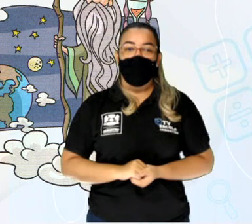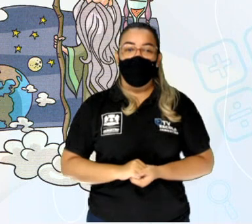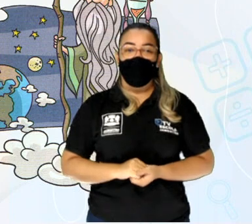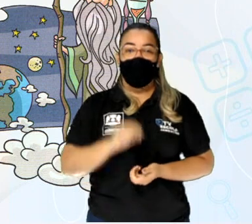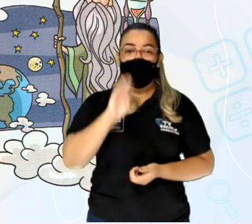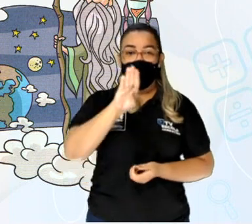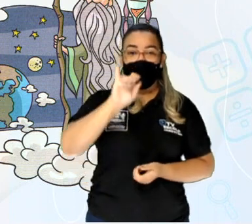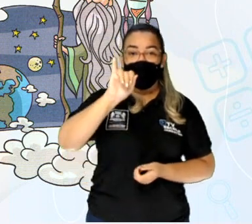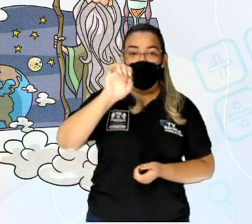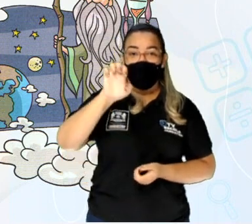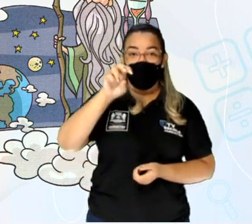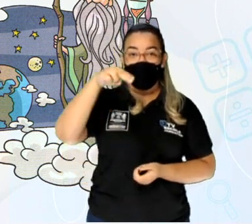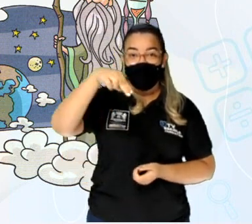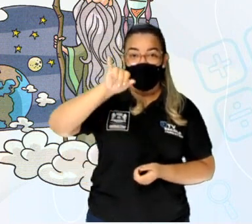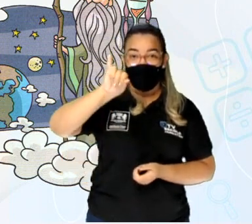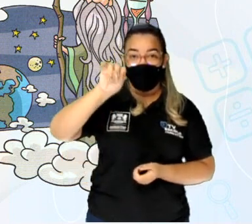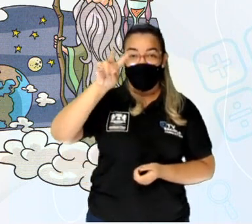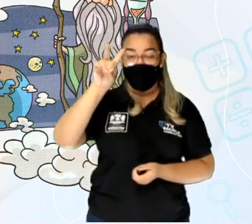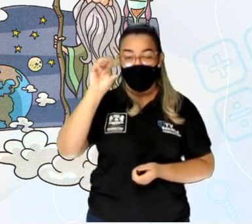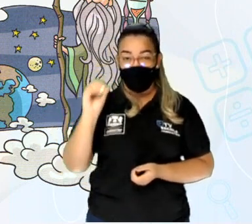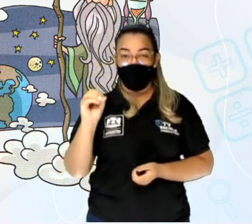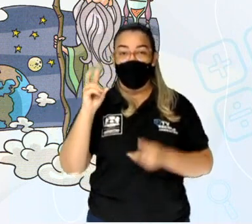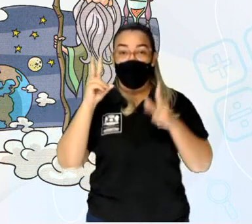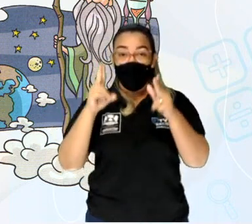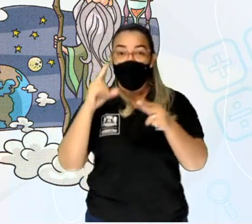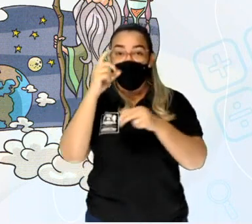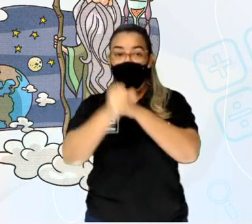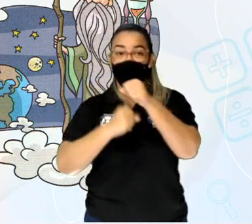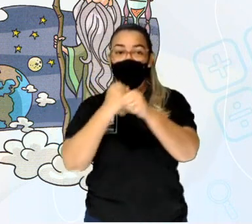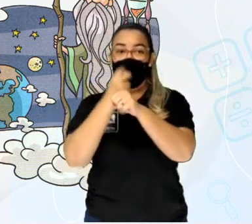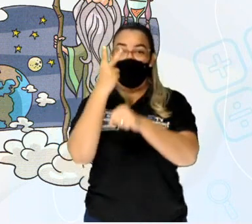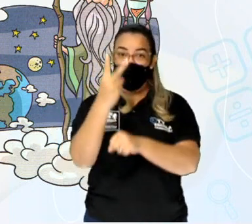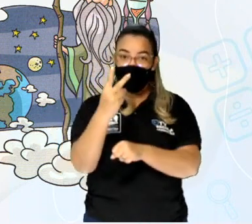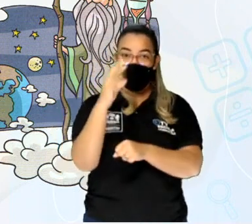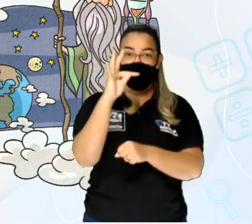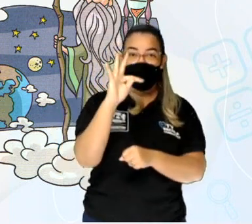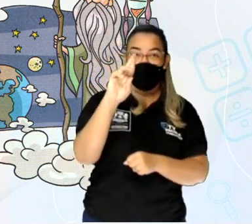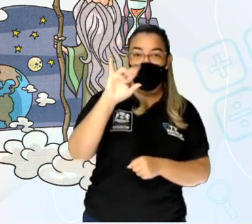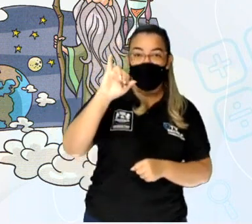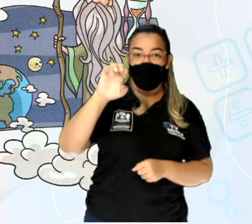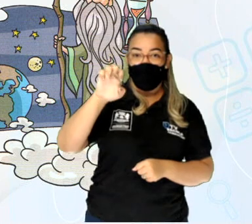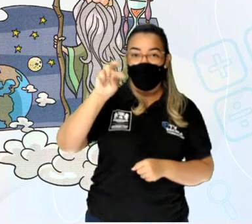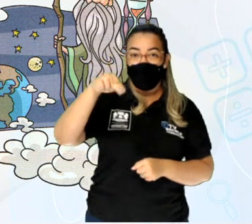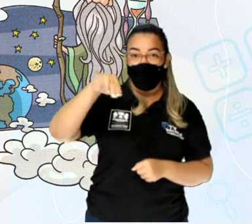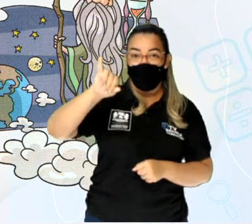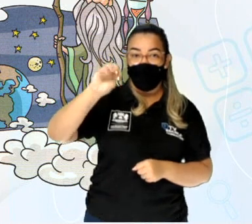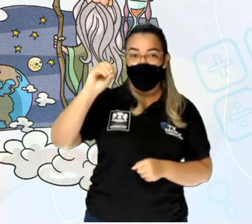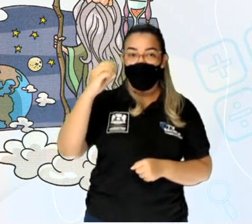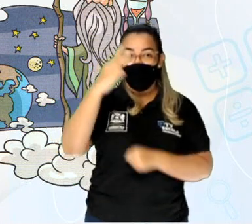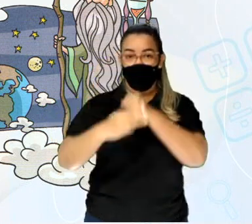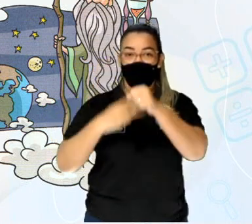Bíênio é igual a 2 anos. Triênio, 3 anos.